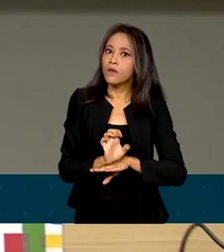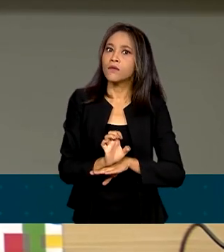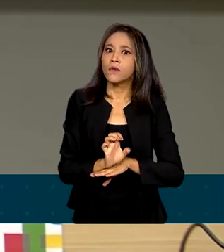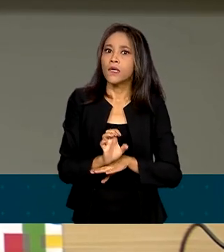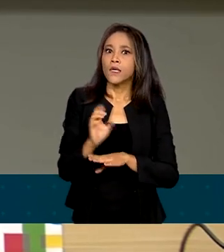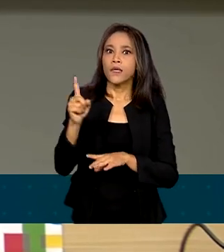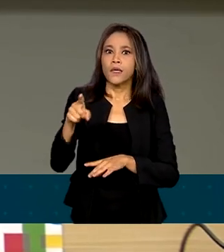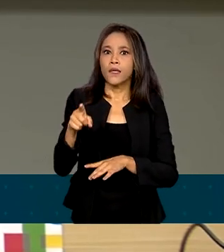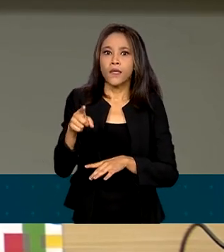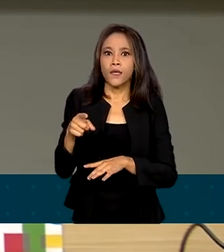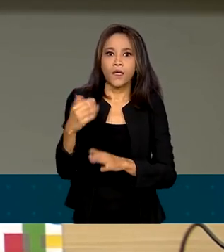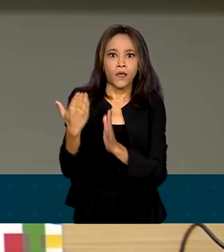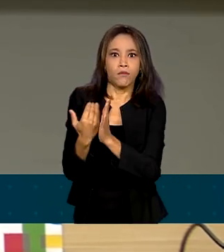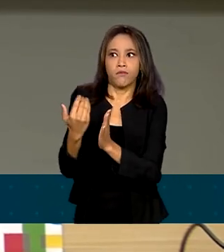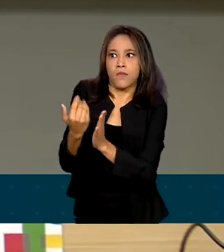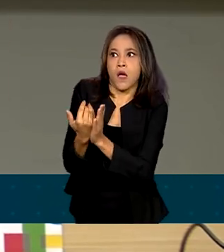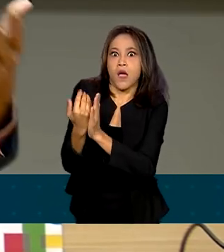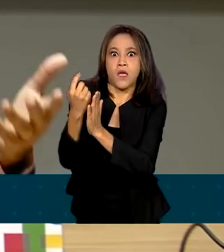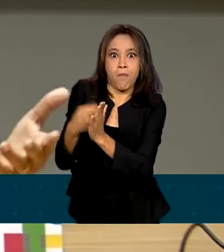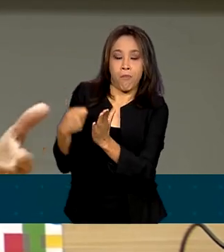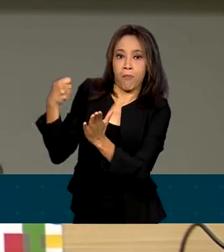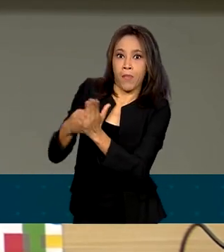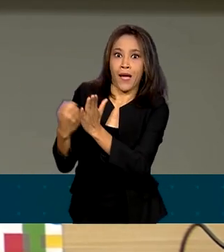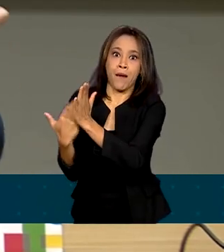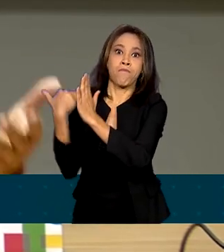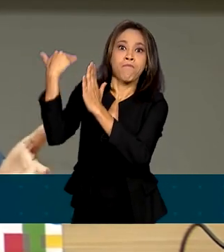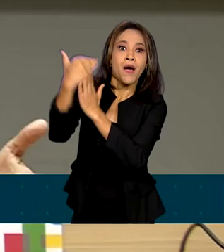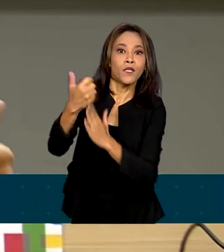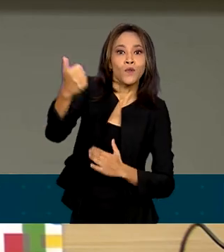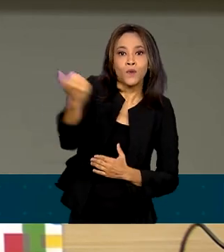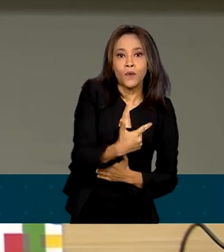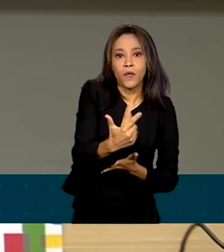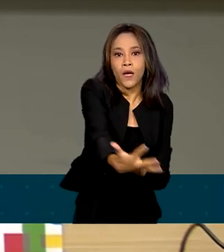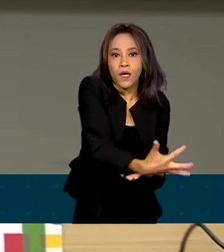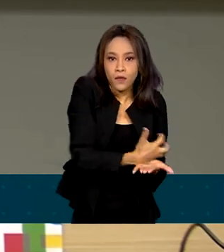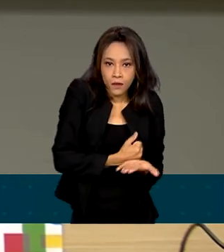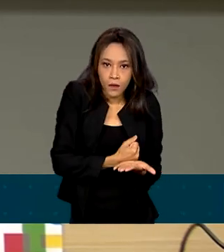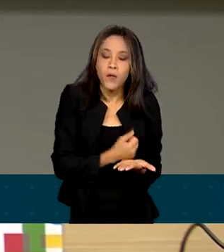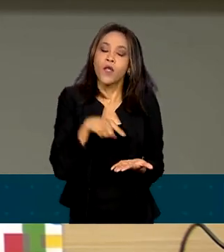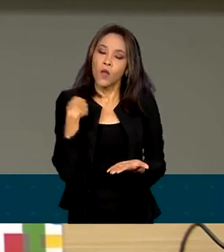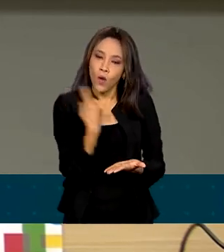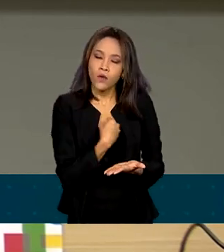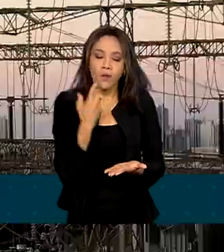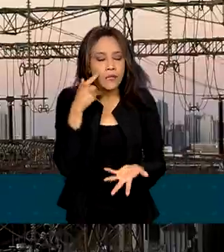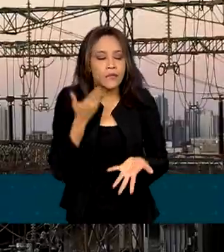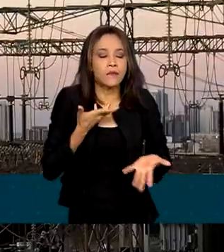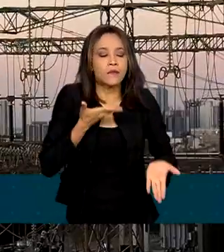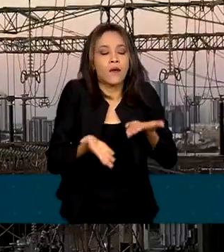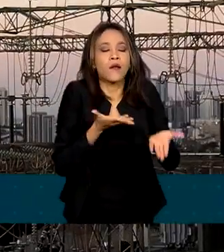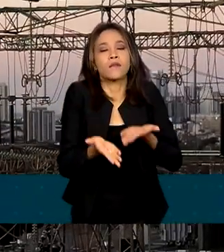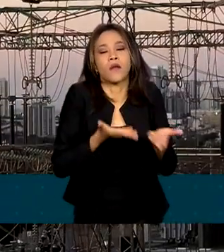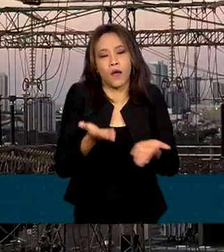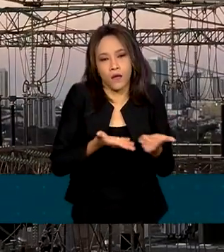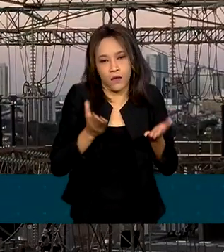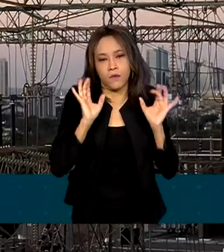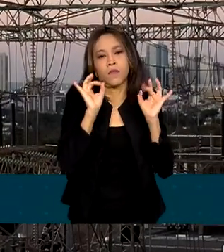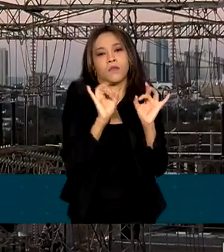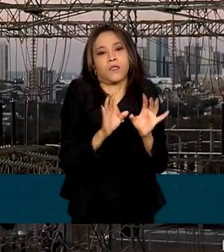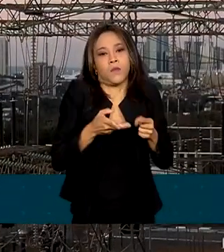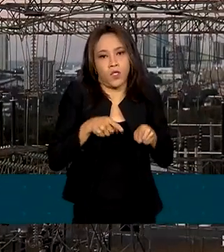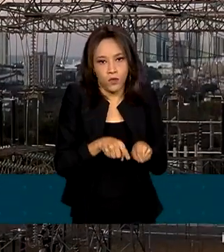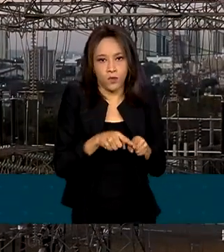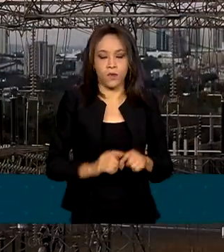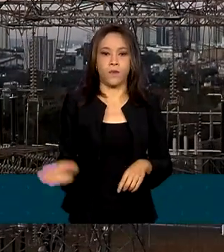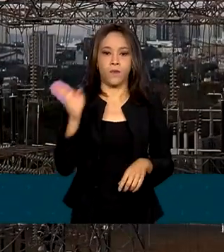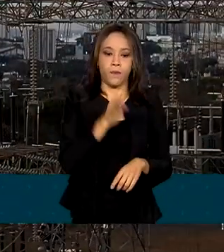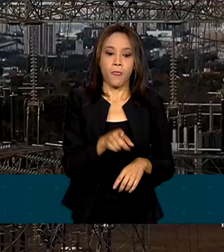mais do que teria a receber e isso vai ser dado num tratamento específico quando isso aconteceu. Os valores serão abatidos da